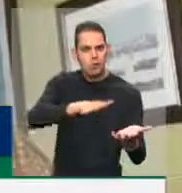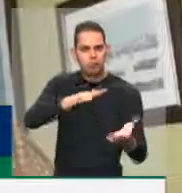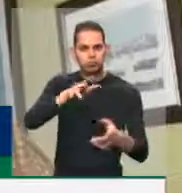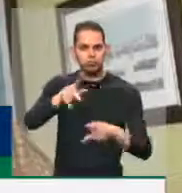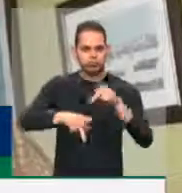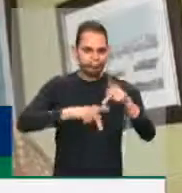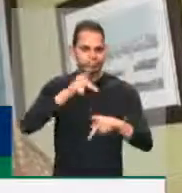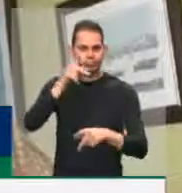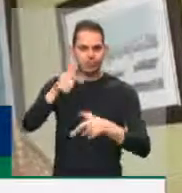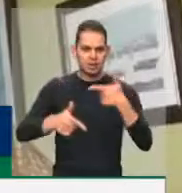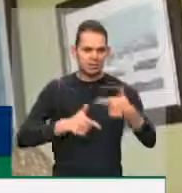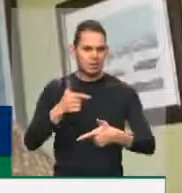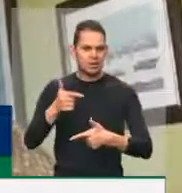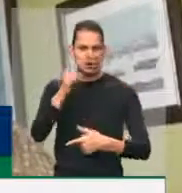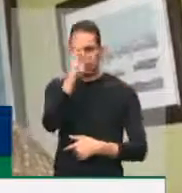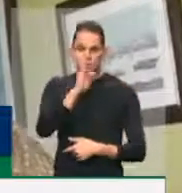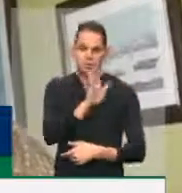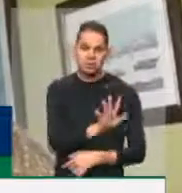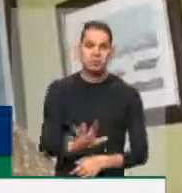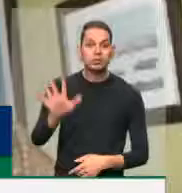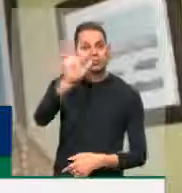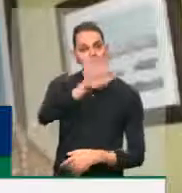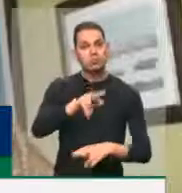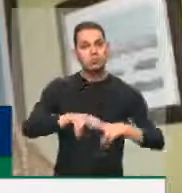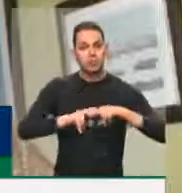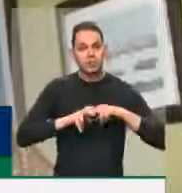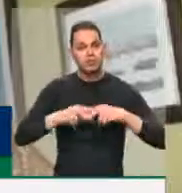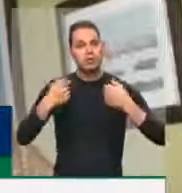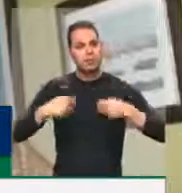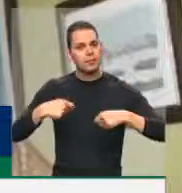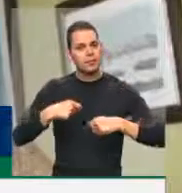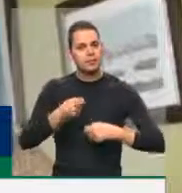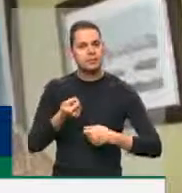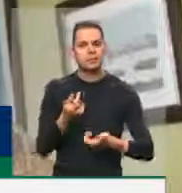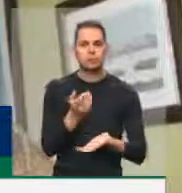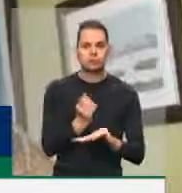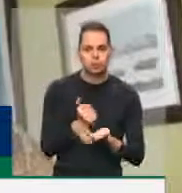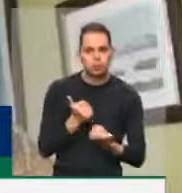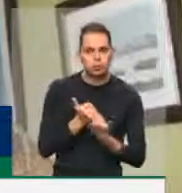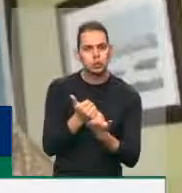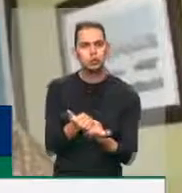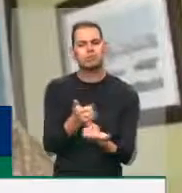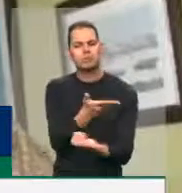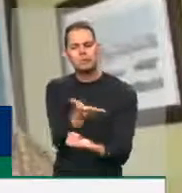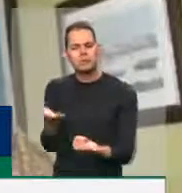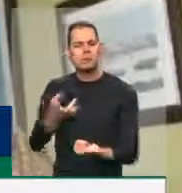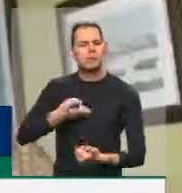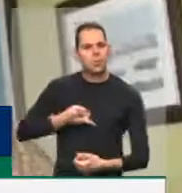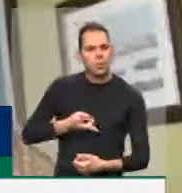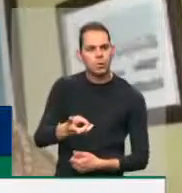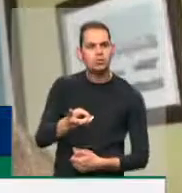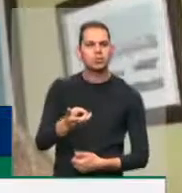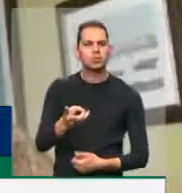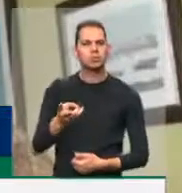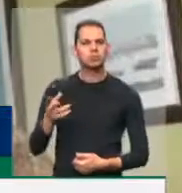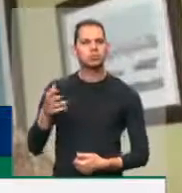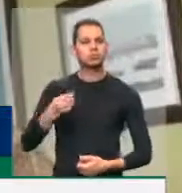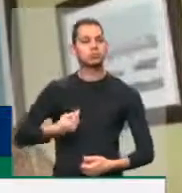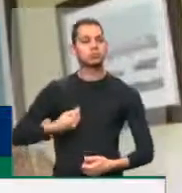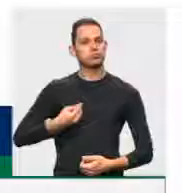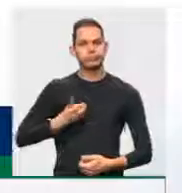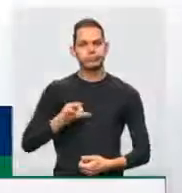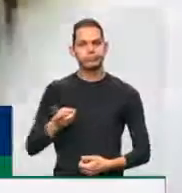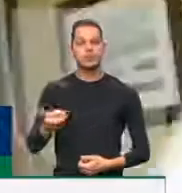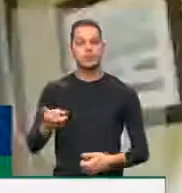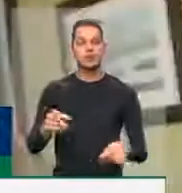povo brasileiro em geral, e para isso eles precisam desse auxílio para que eles possam continuar sobreviventes. Quero